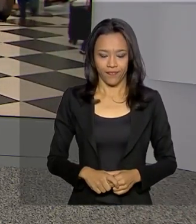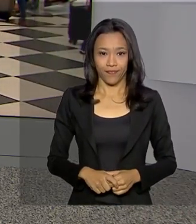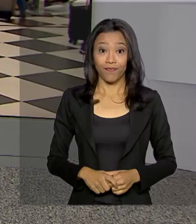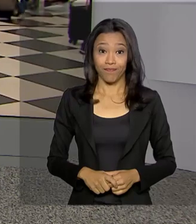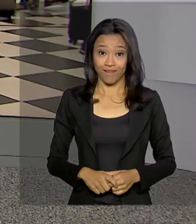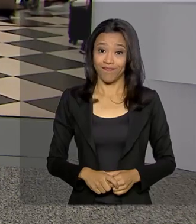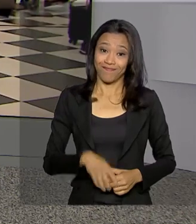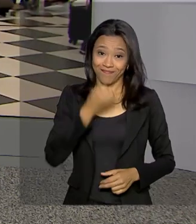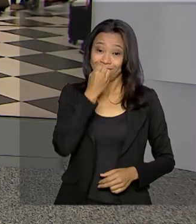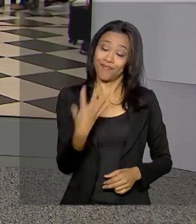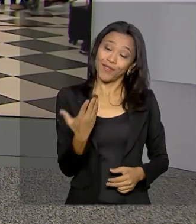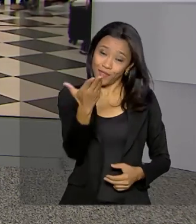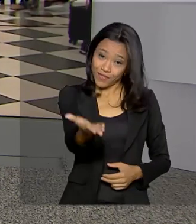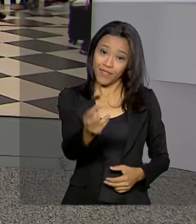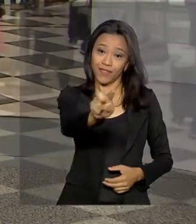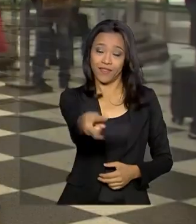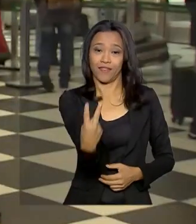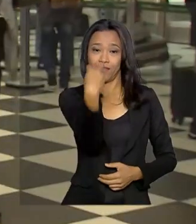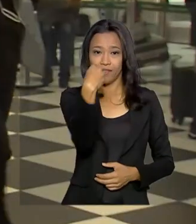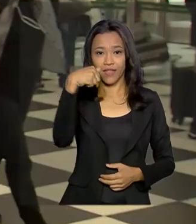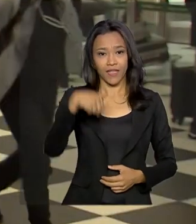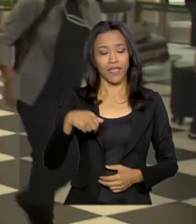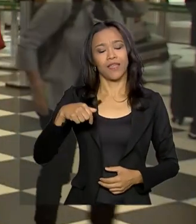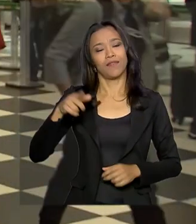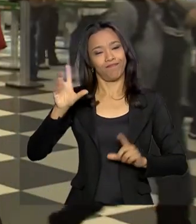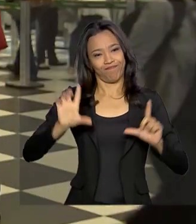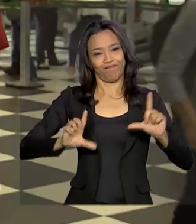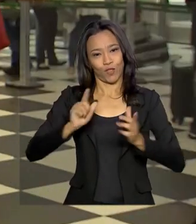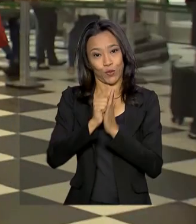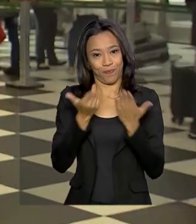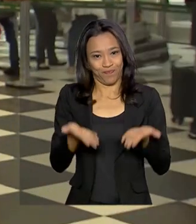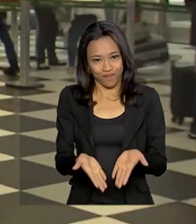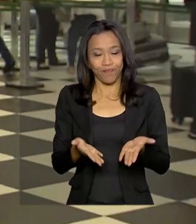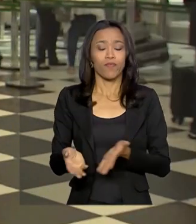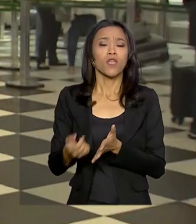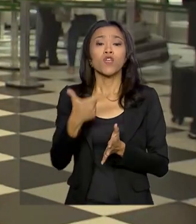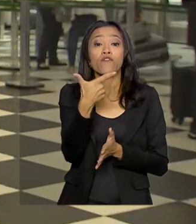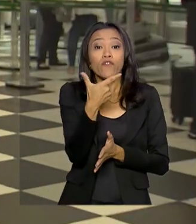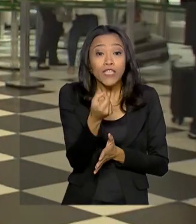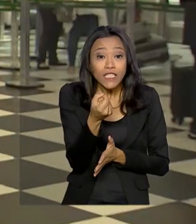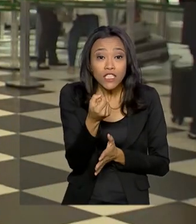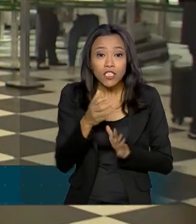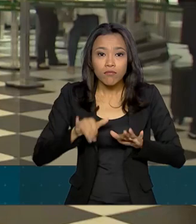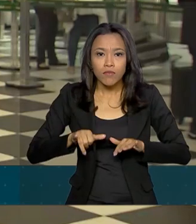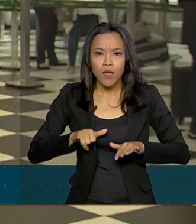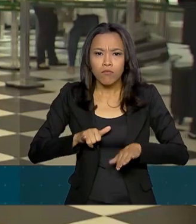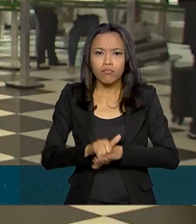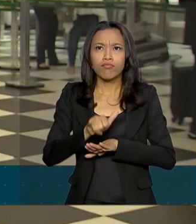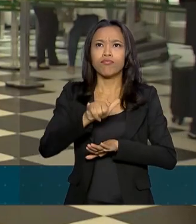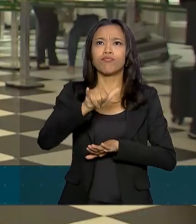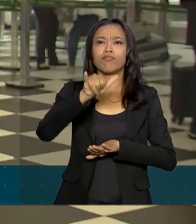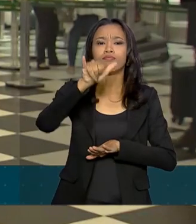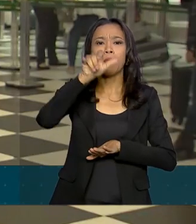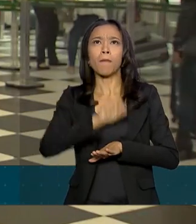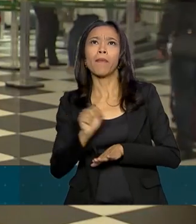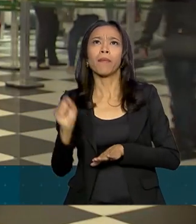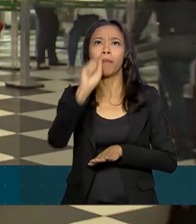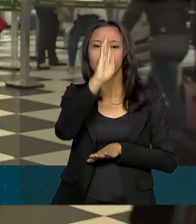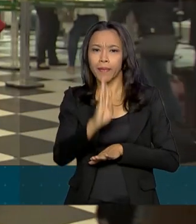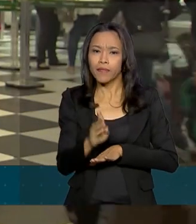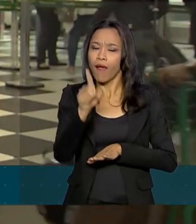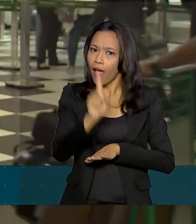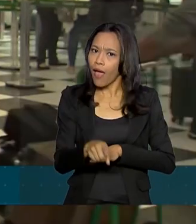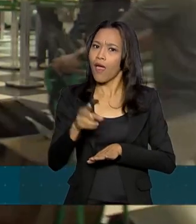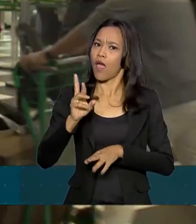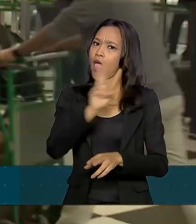Bom dia, Renata. Bom dia a você que acompanha o Brasil em Dia. Os 20 principais aeroportos brasileiros são responsáveis por cerca